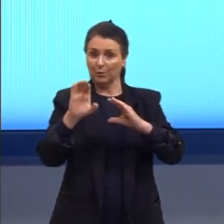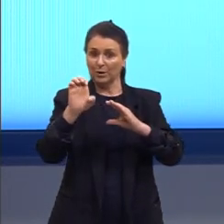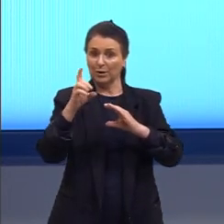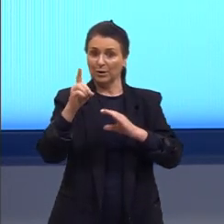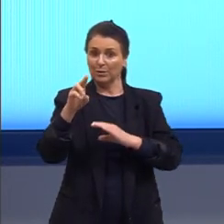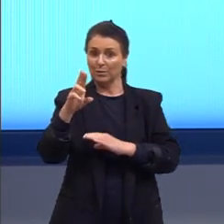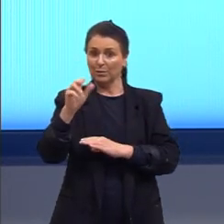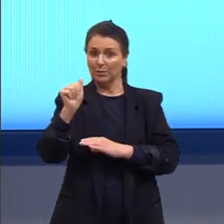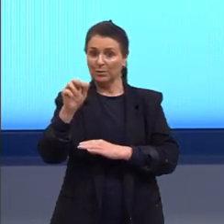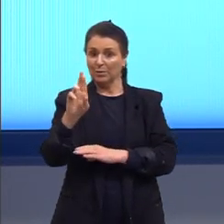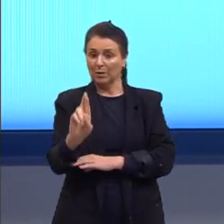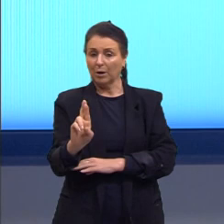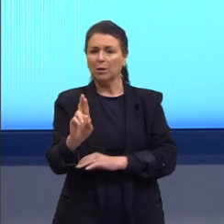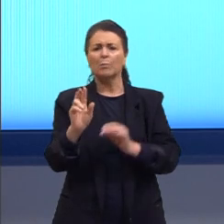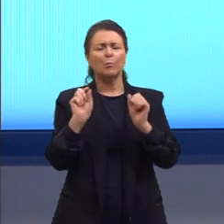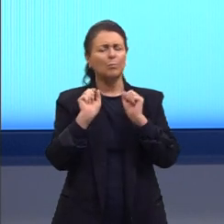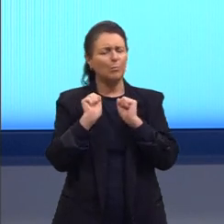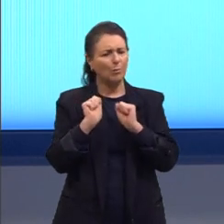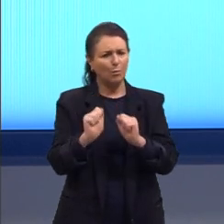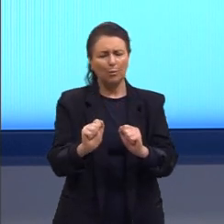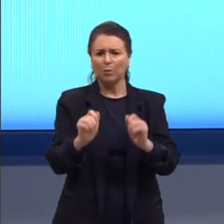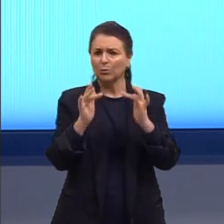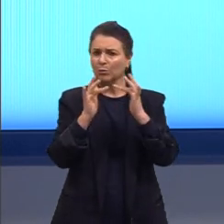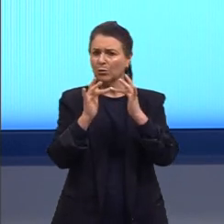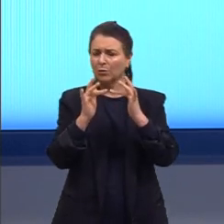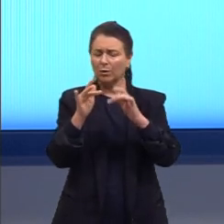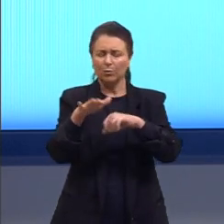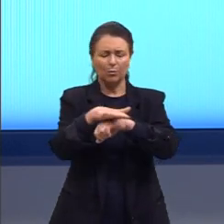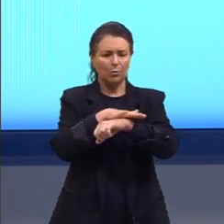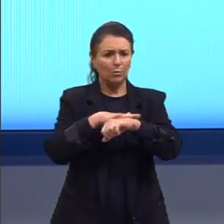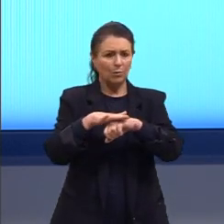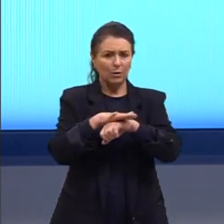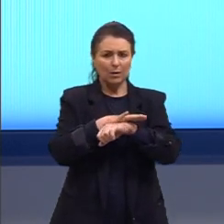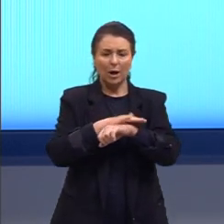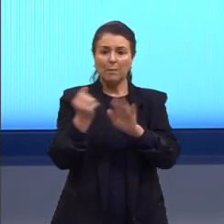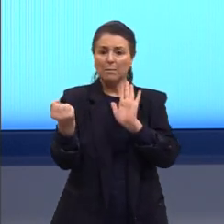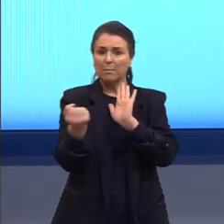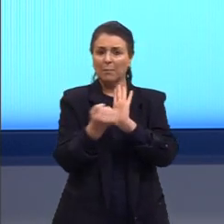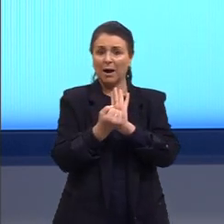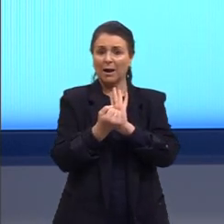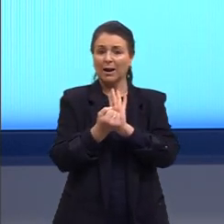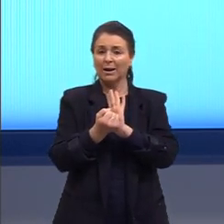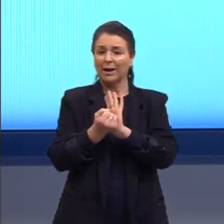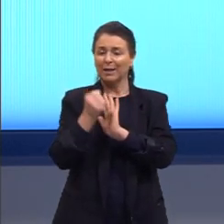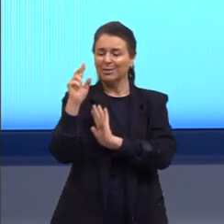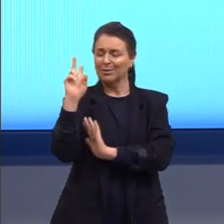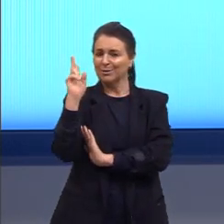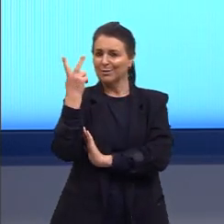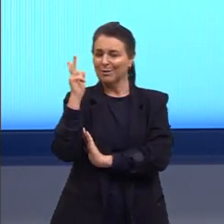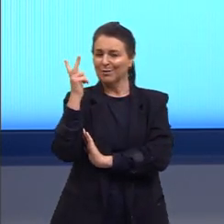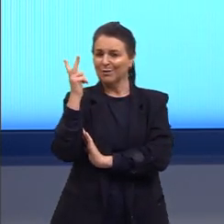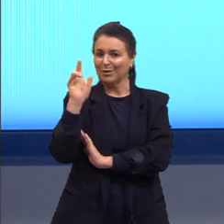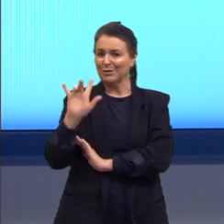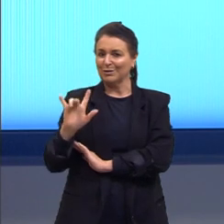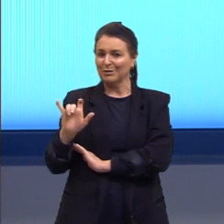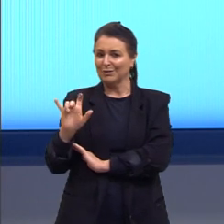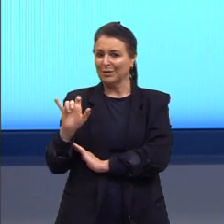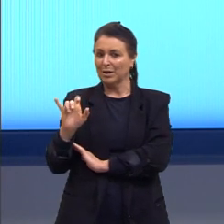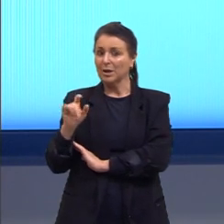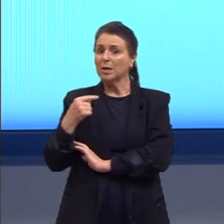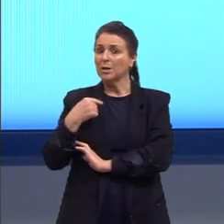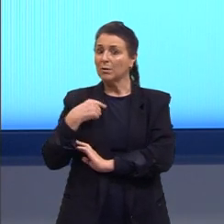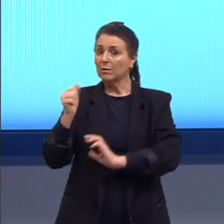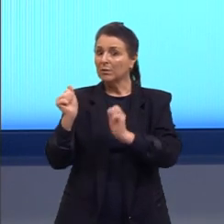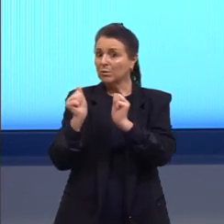podem entrar em contato comigo, podem conversar, marcar aí nos stories, que eu vou adorar acompanhar vocês nessa caminhada aí